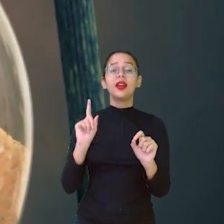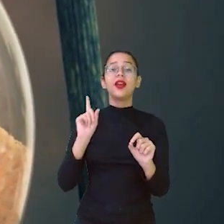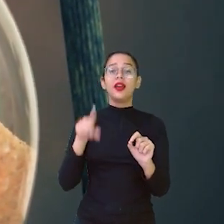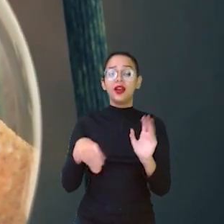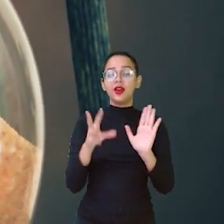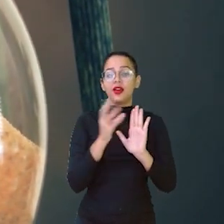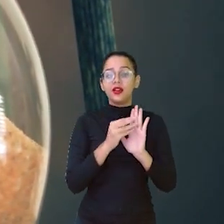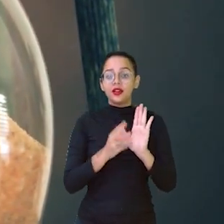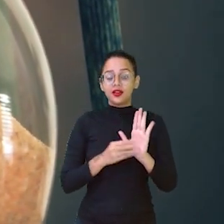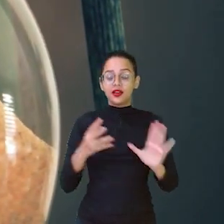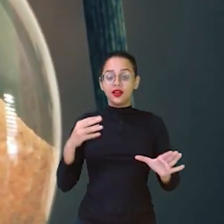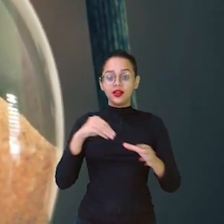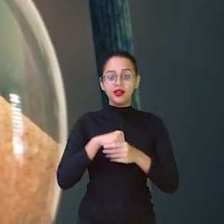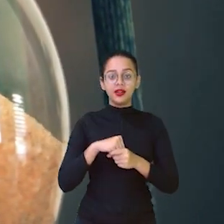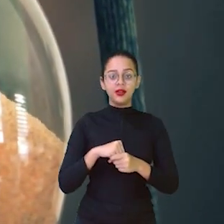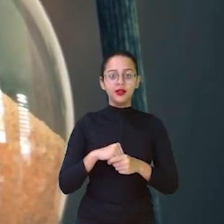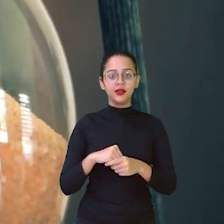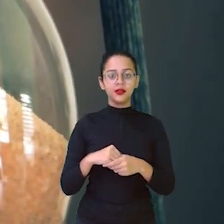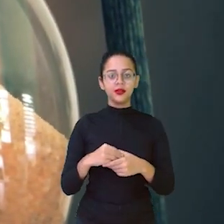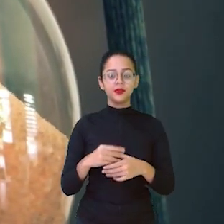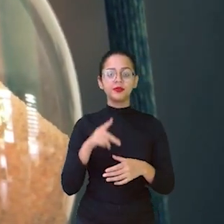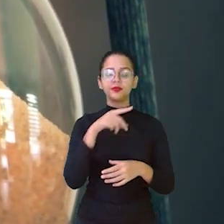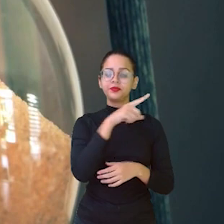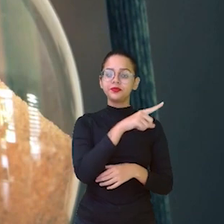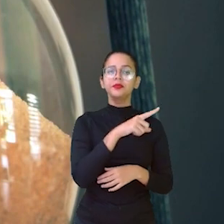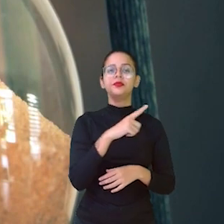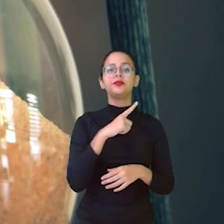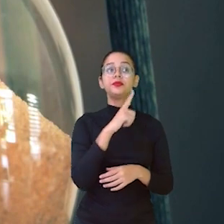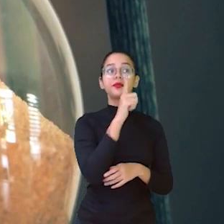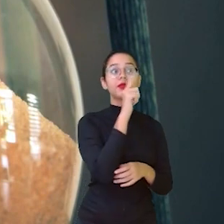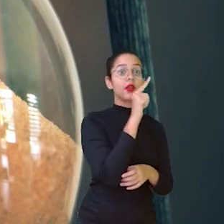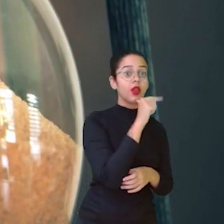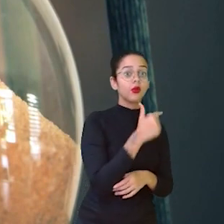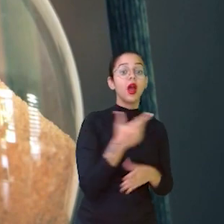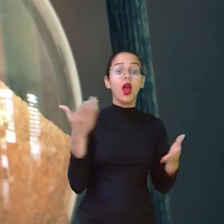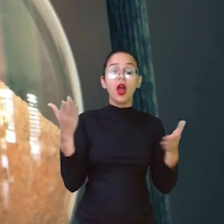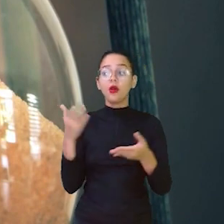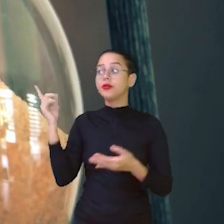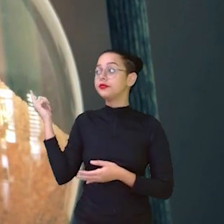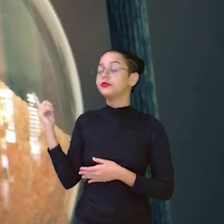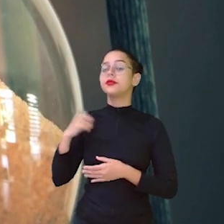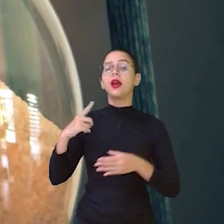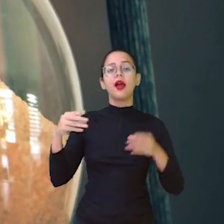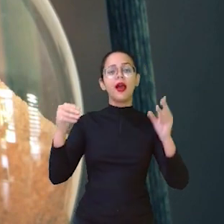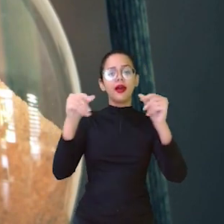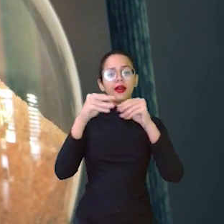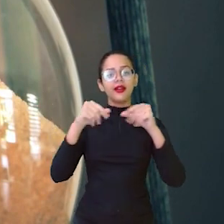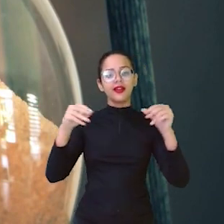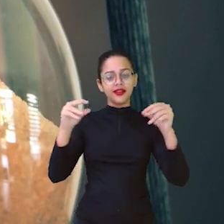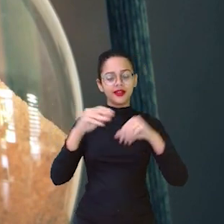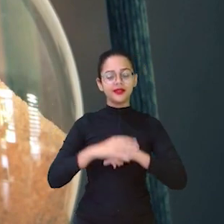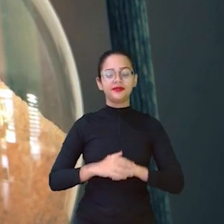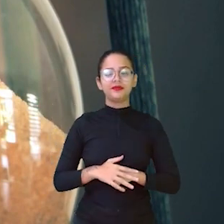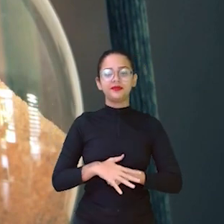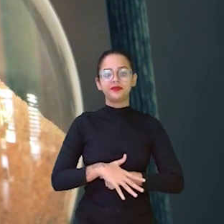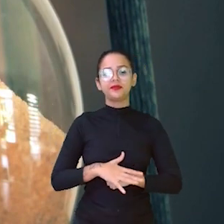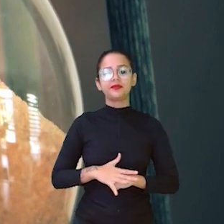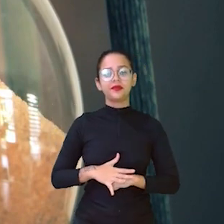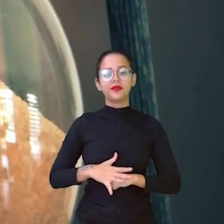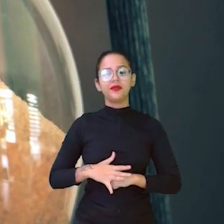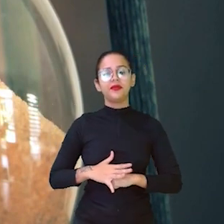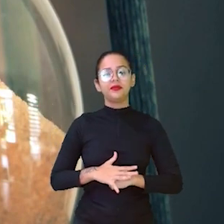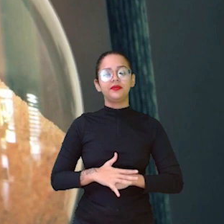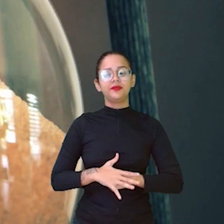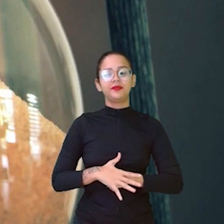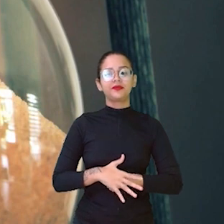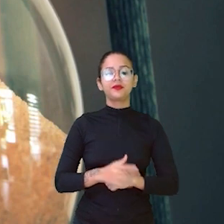conteúdo. No lugar de ter água, no lugar de ter o líquido, vamos ter a areia. Olha